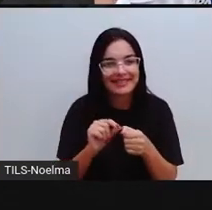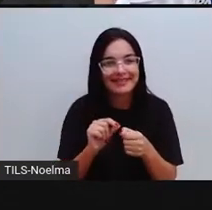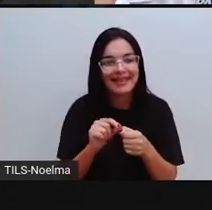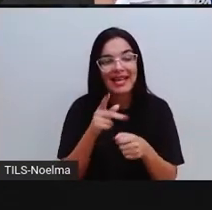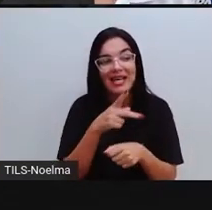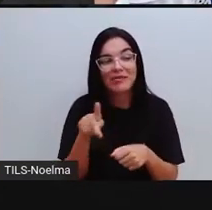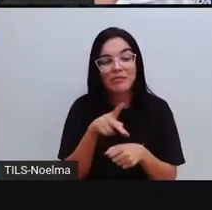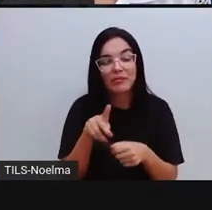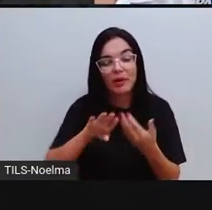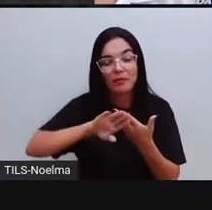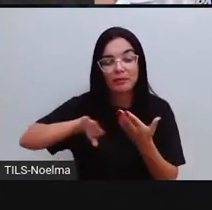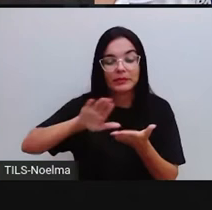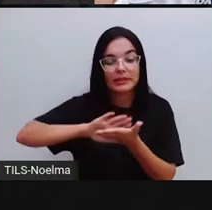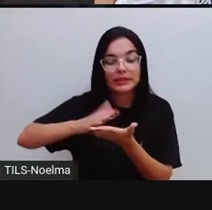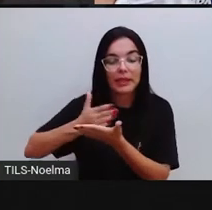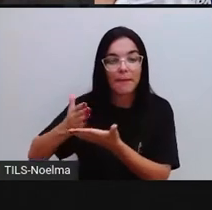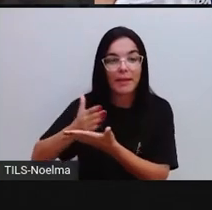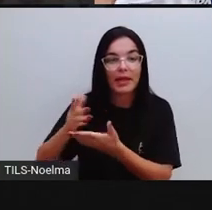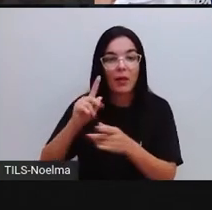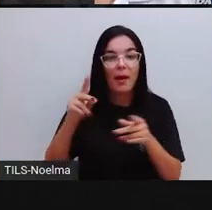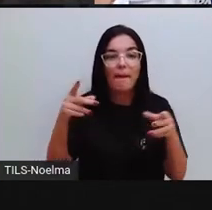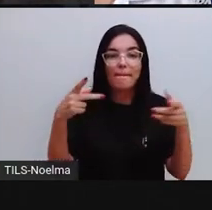Pró pediu para separar papelão,